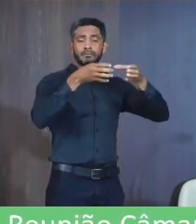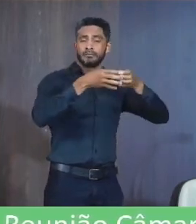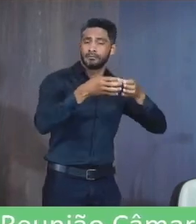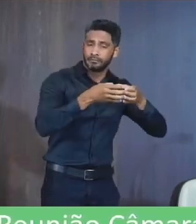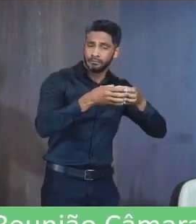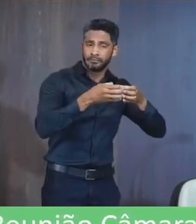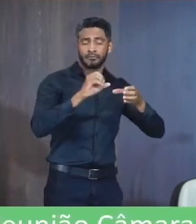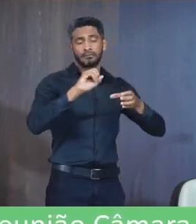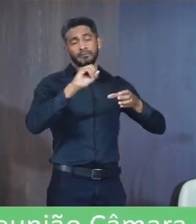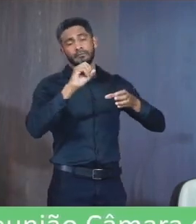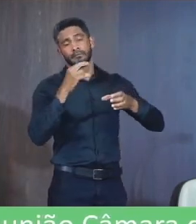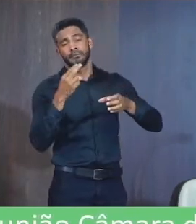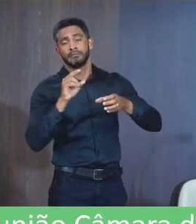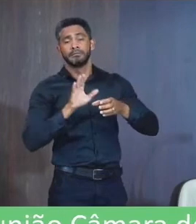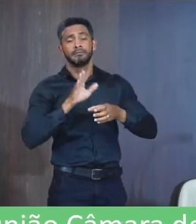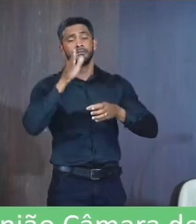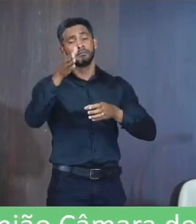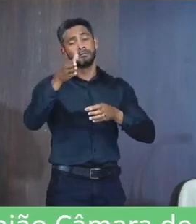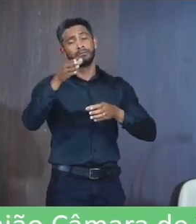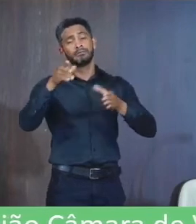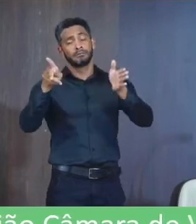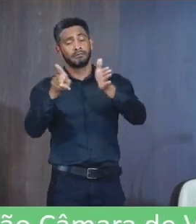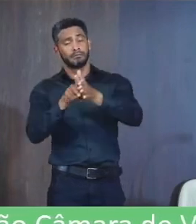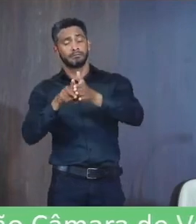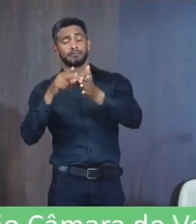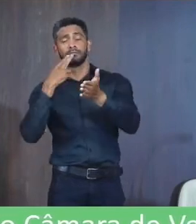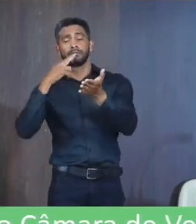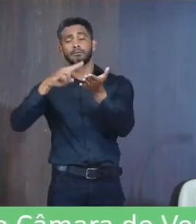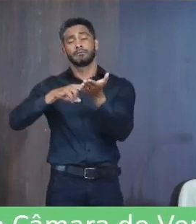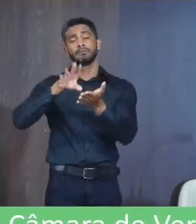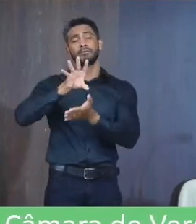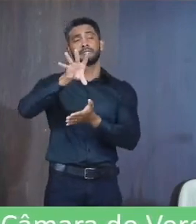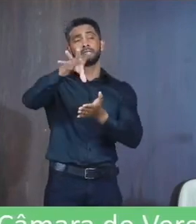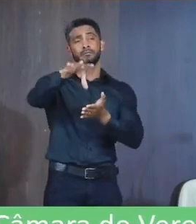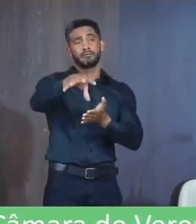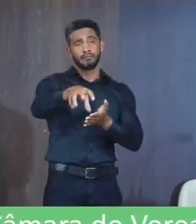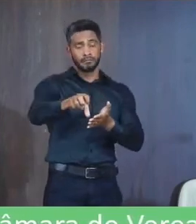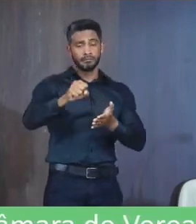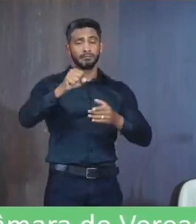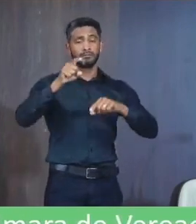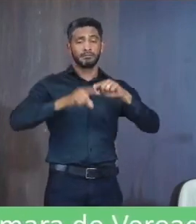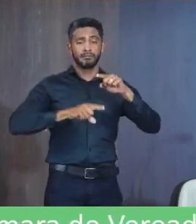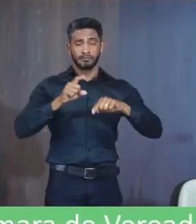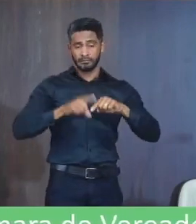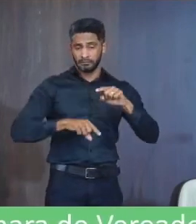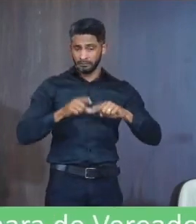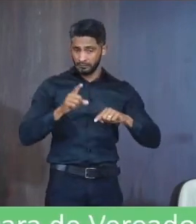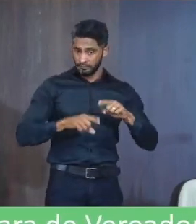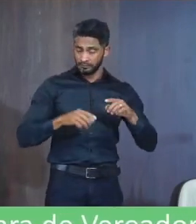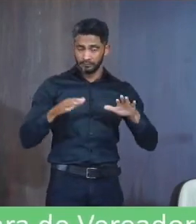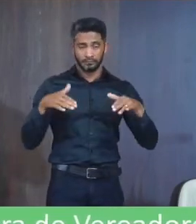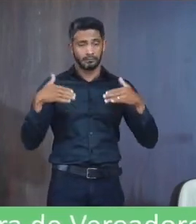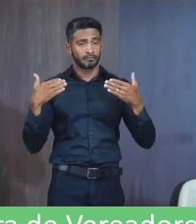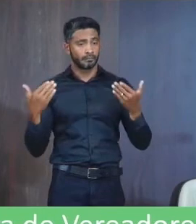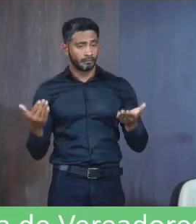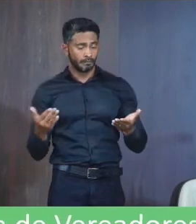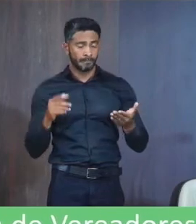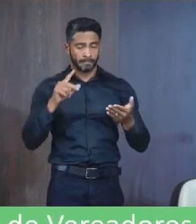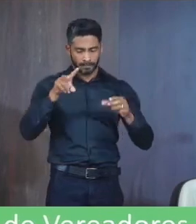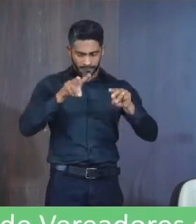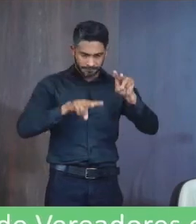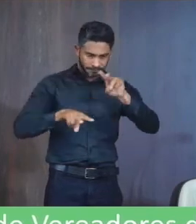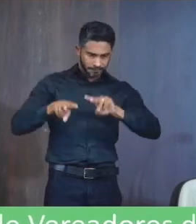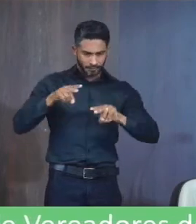Ou pela Retirada Em unidade Dos correios E telégrafos Da localidade Desse modo Após